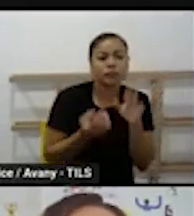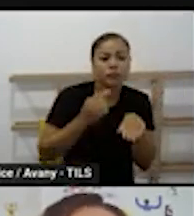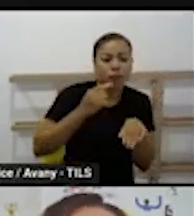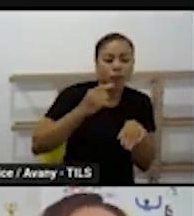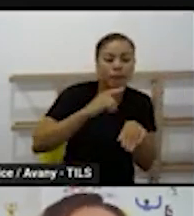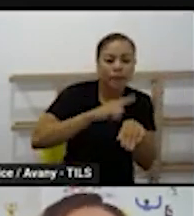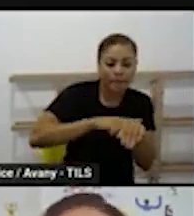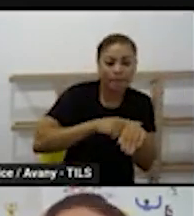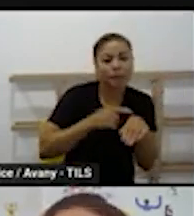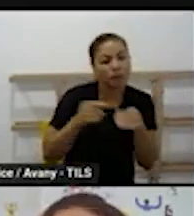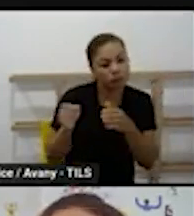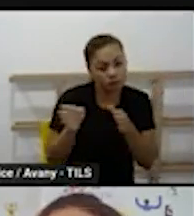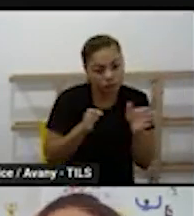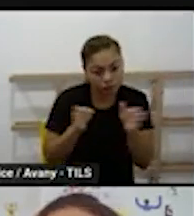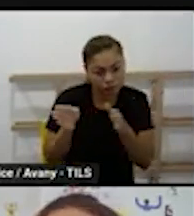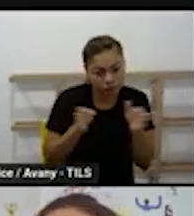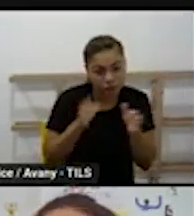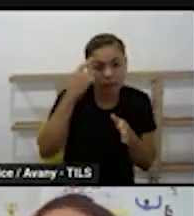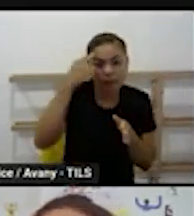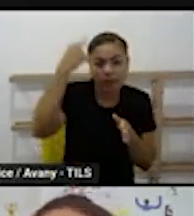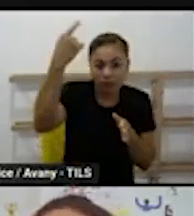pensando na educação integral